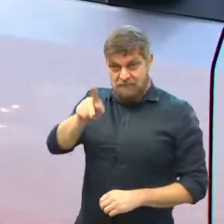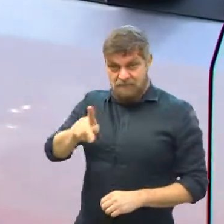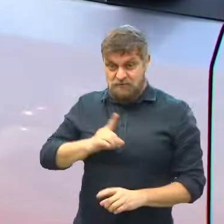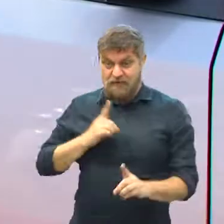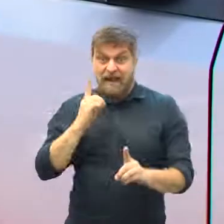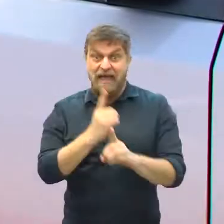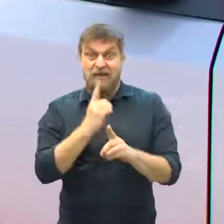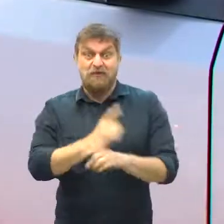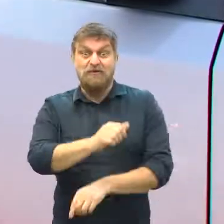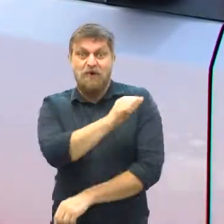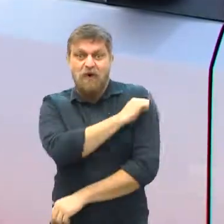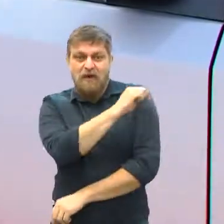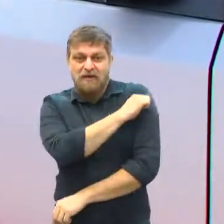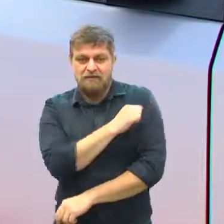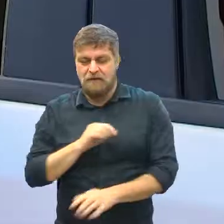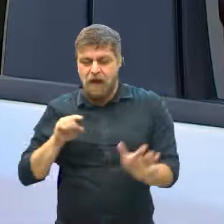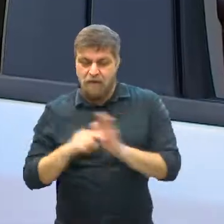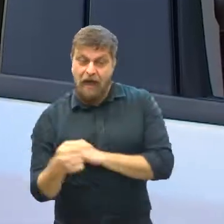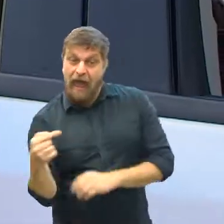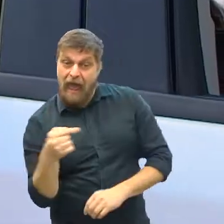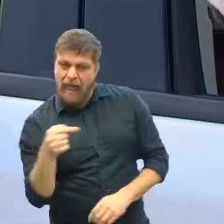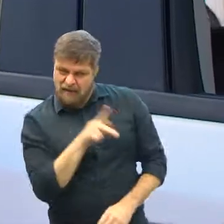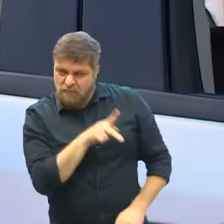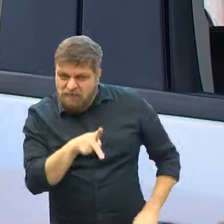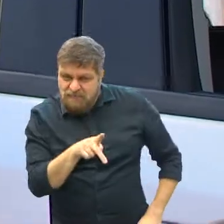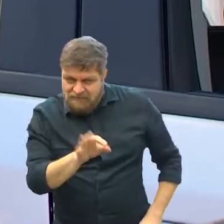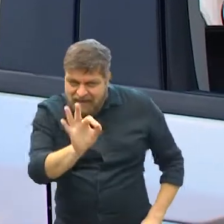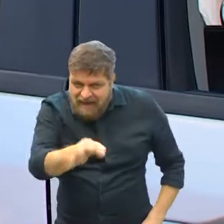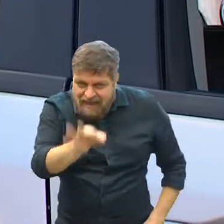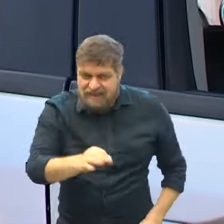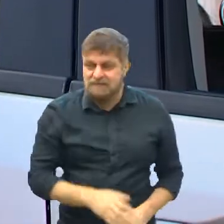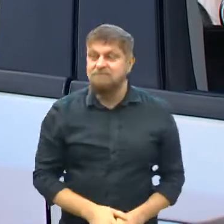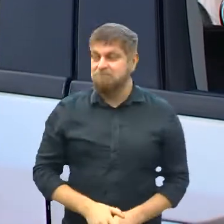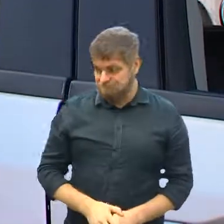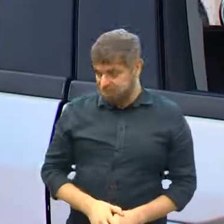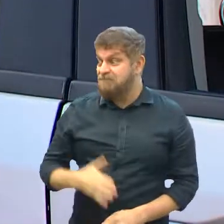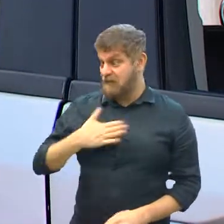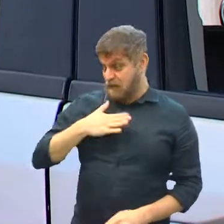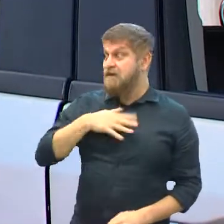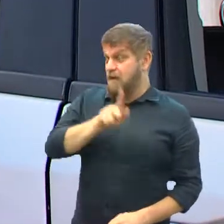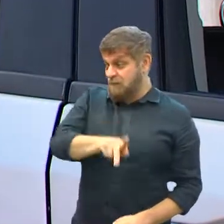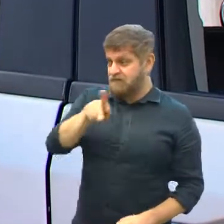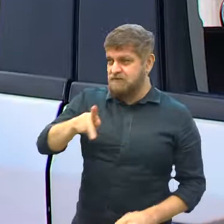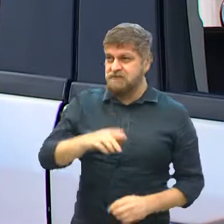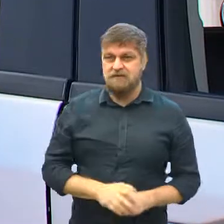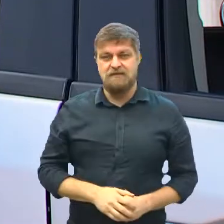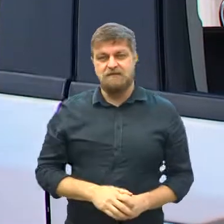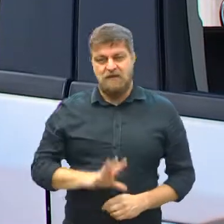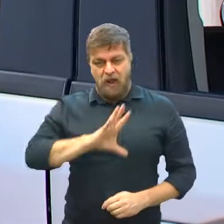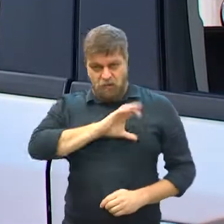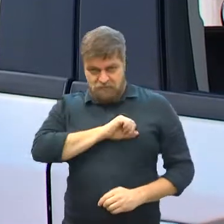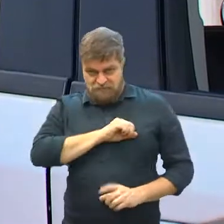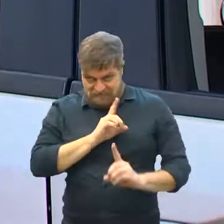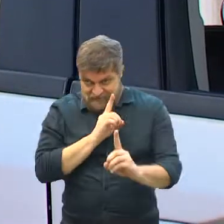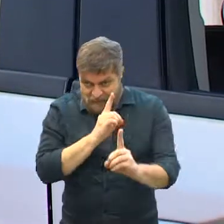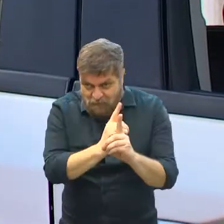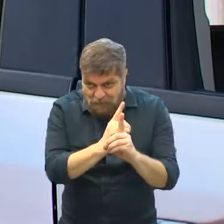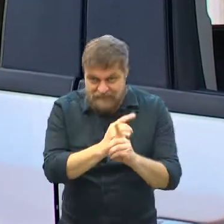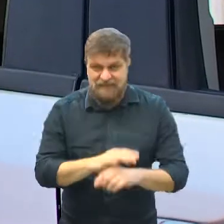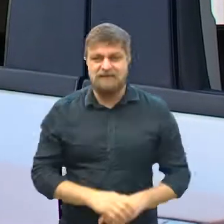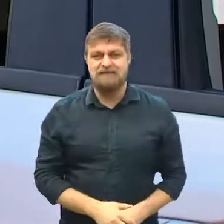Natália reencontrou o Henrique. Ô Henrique, essa aí é a sua professora? É. E você gostou de